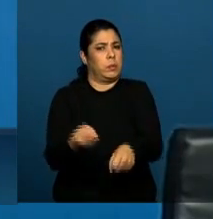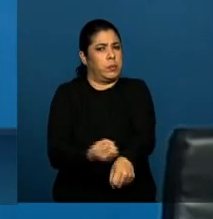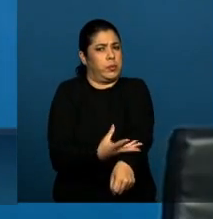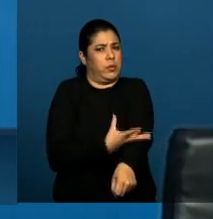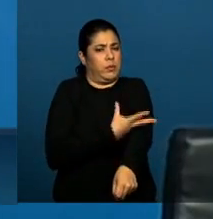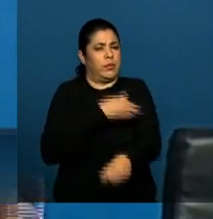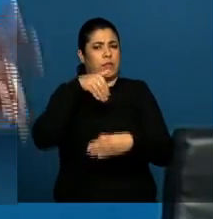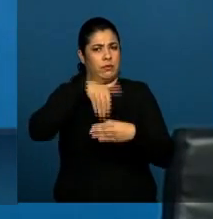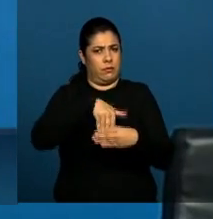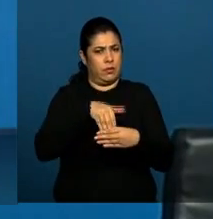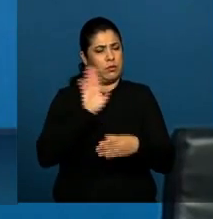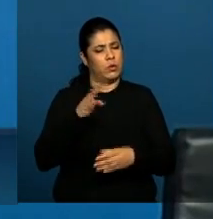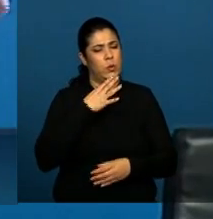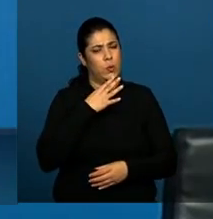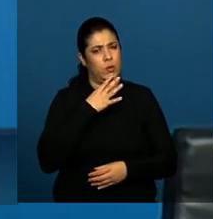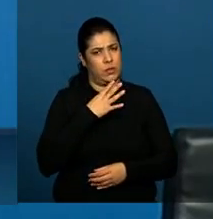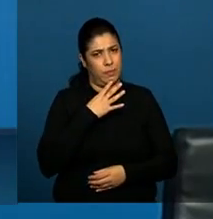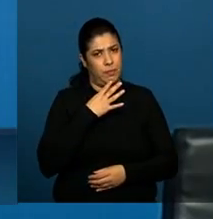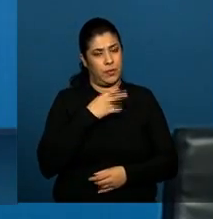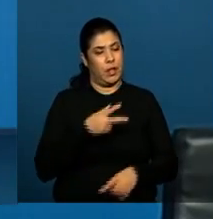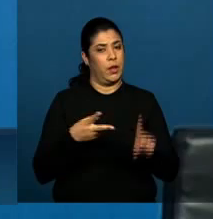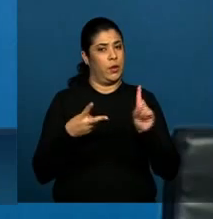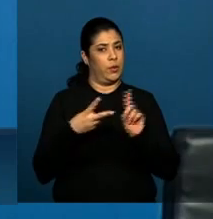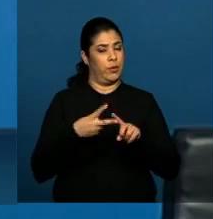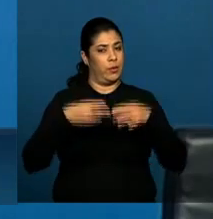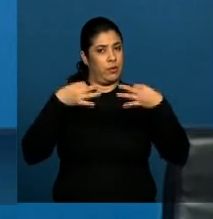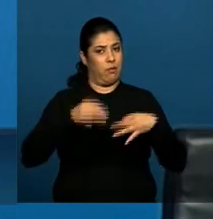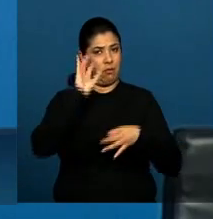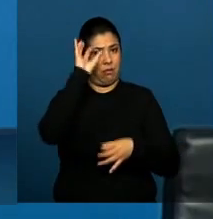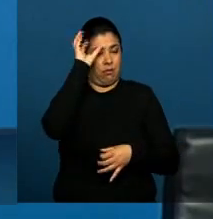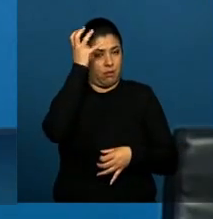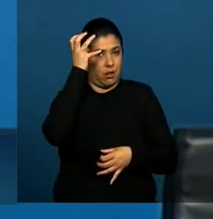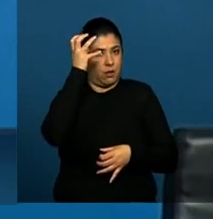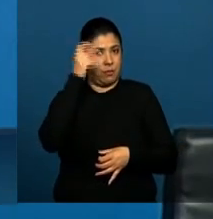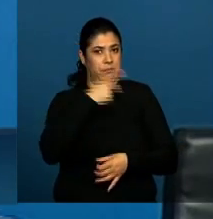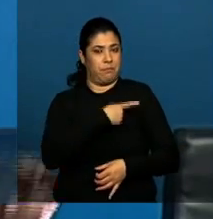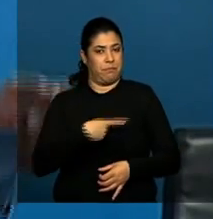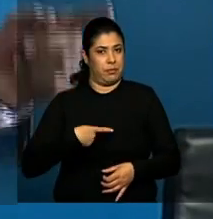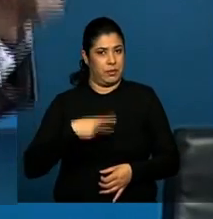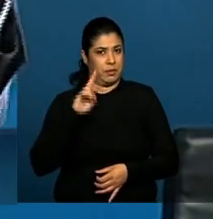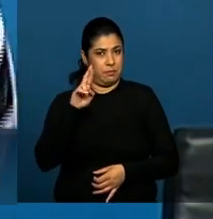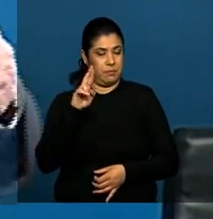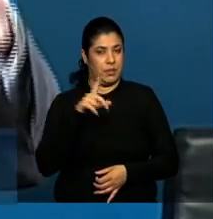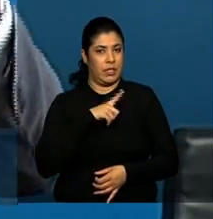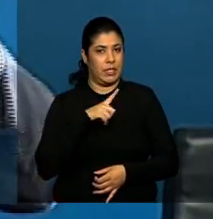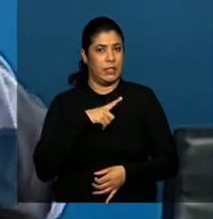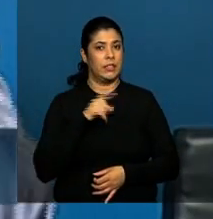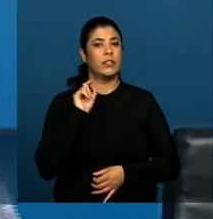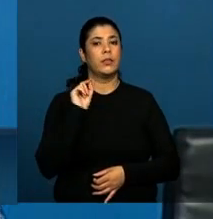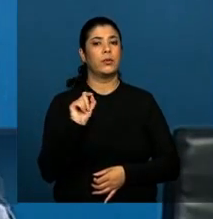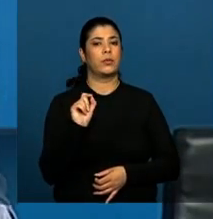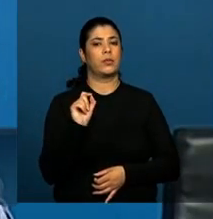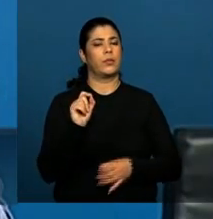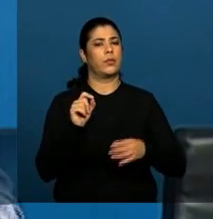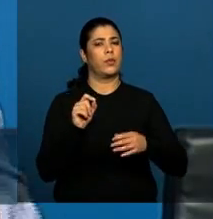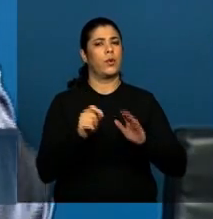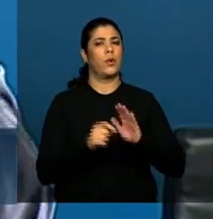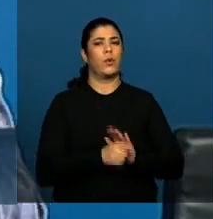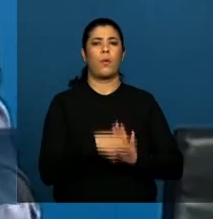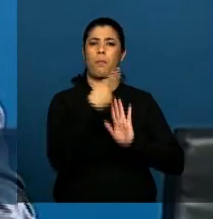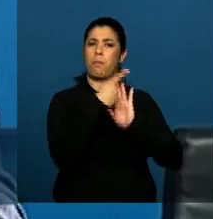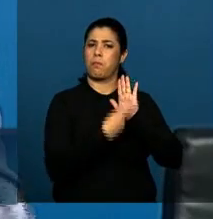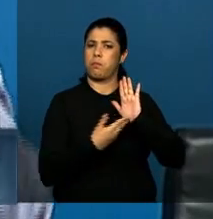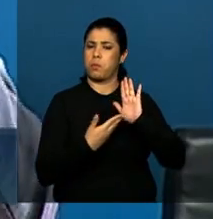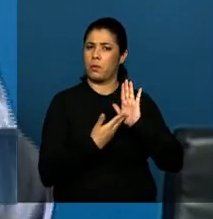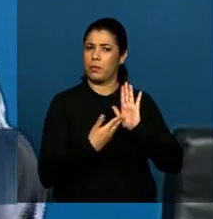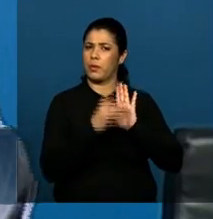conhecemos. E o segundo grande acerto de sua excelência, presidenta da República, de fazer com que esse processo de regulamentação